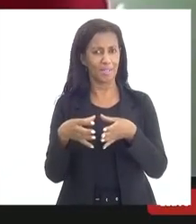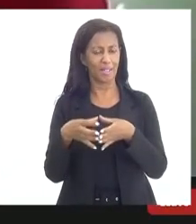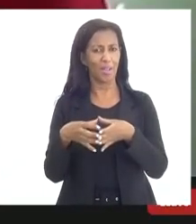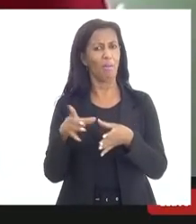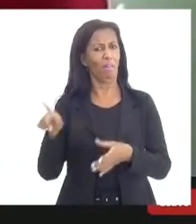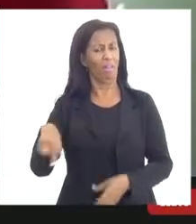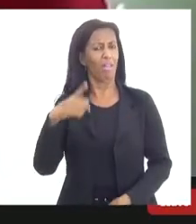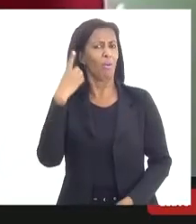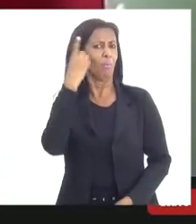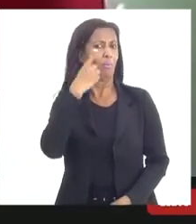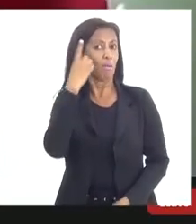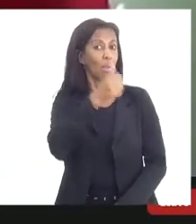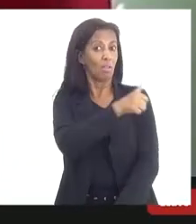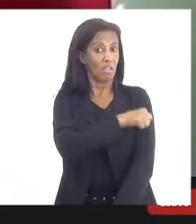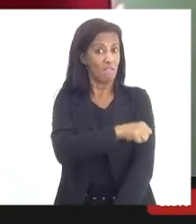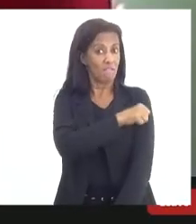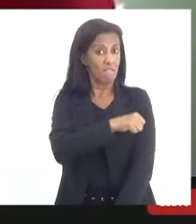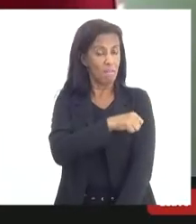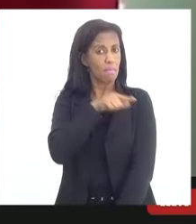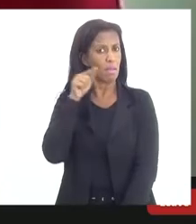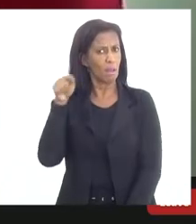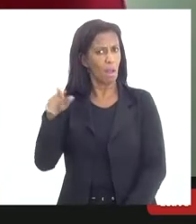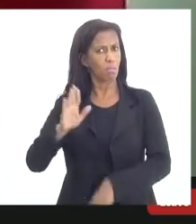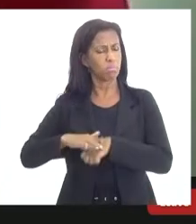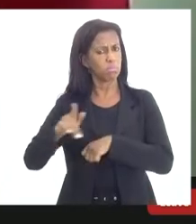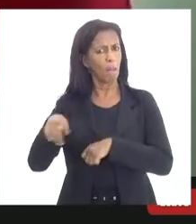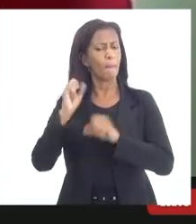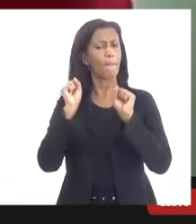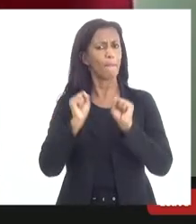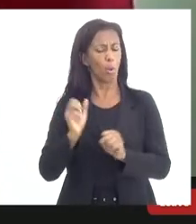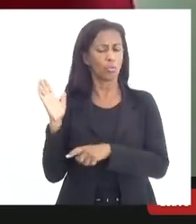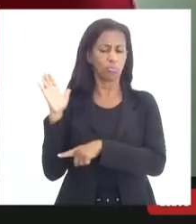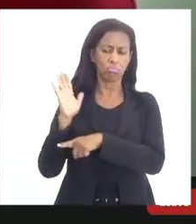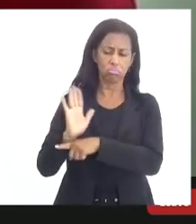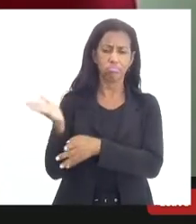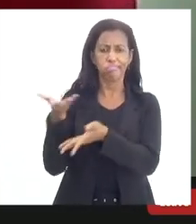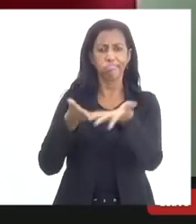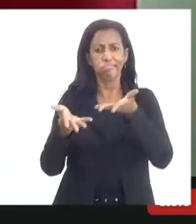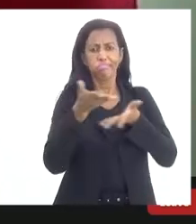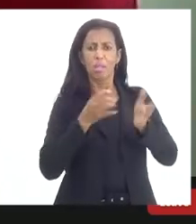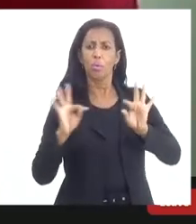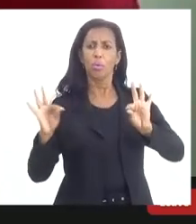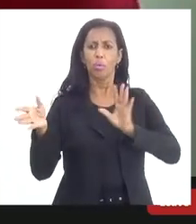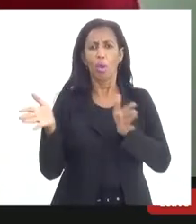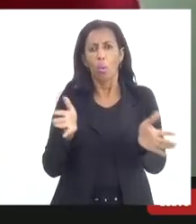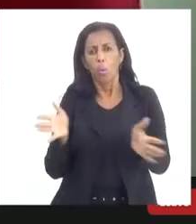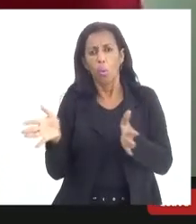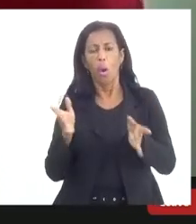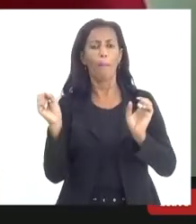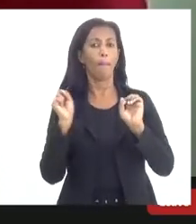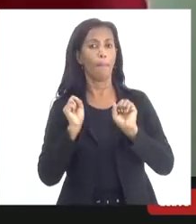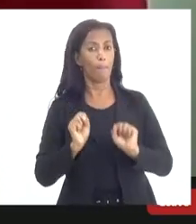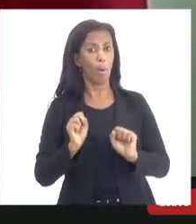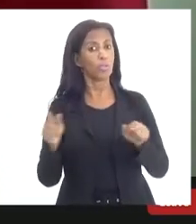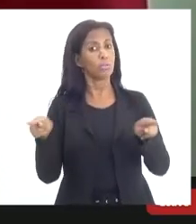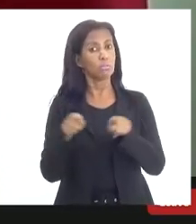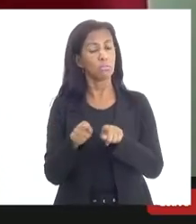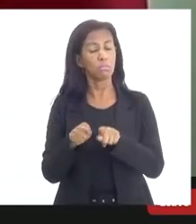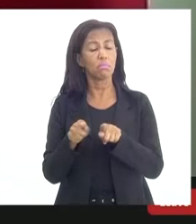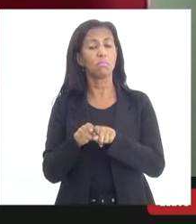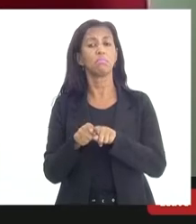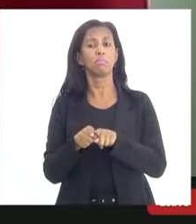deputada que é enfermeira Rejane então pode também estar contribuindo muito com todas essas articulações inclusive